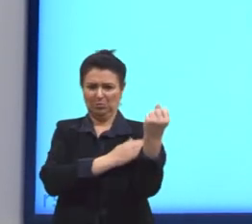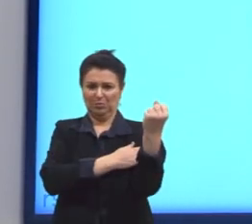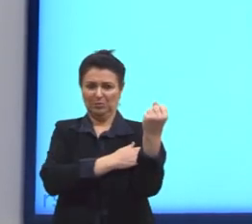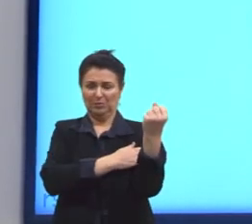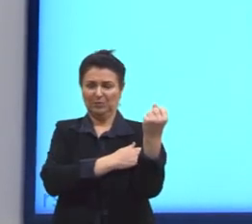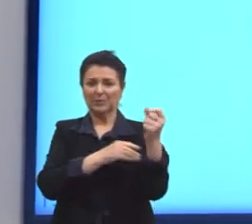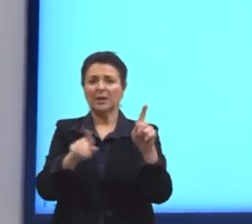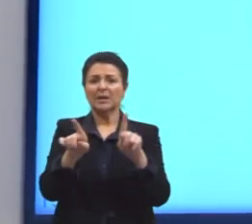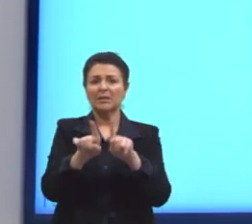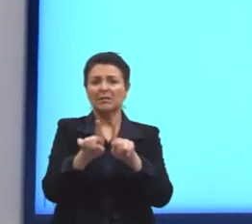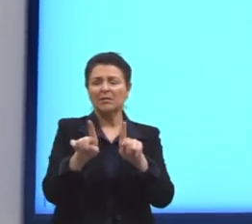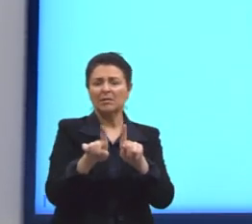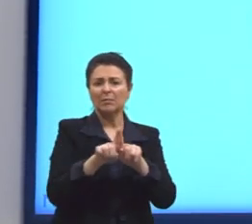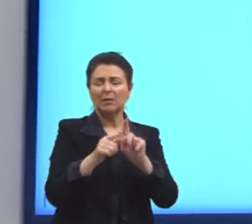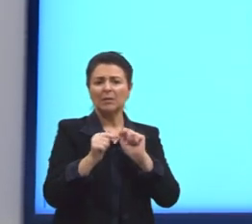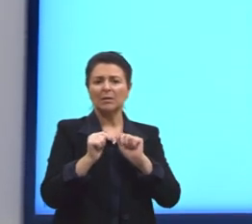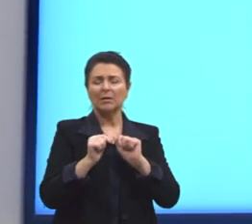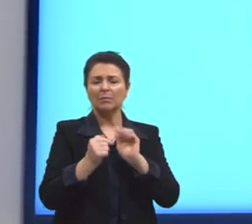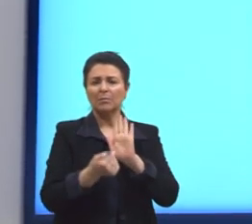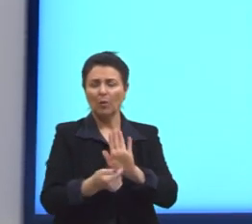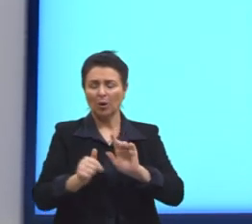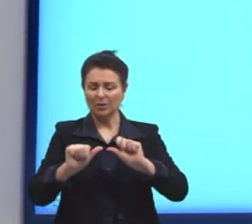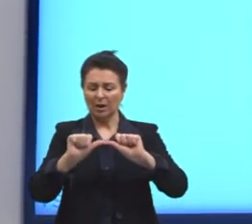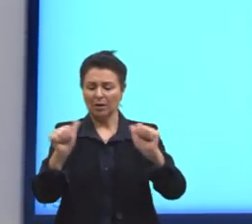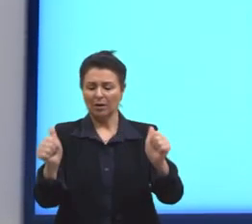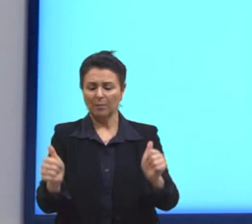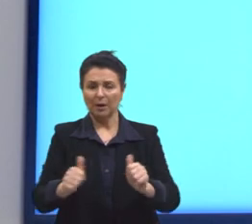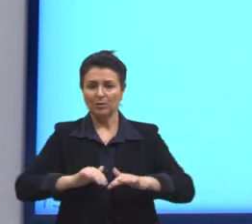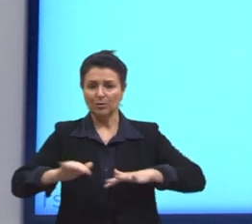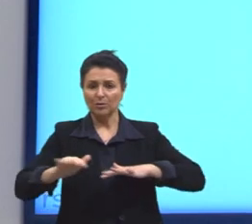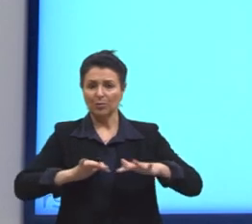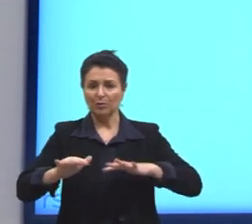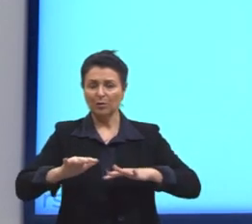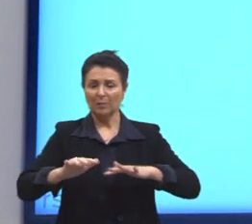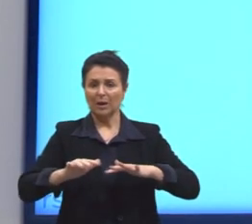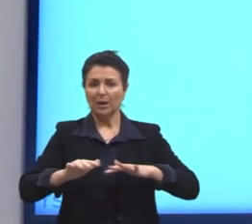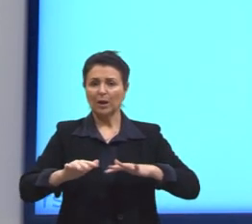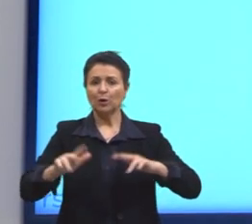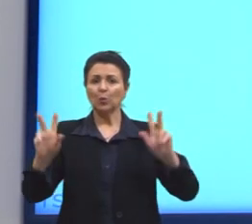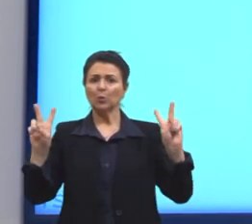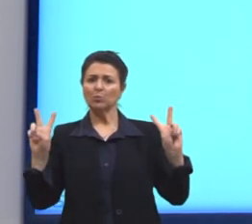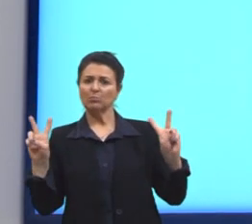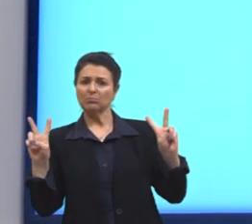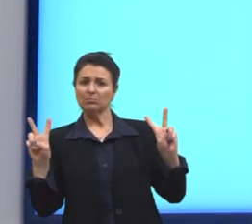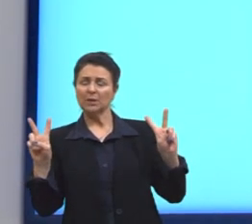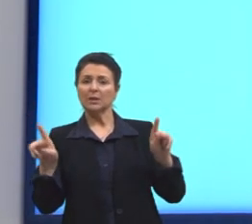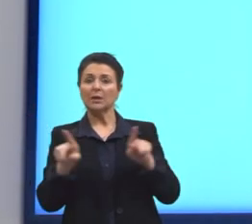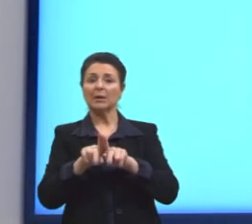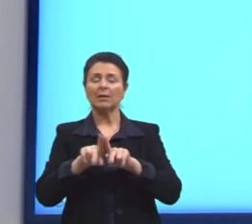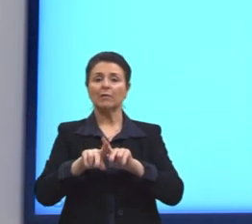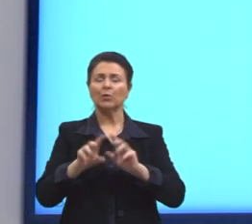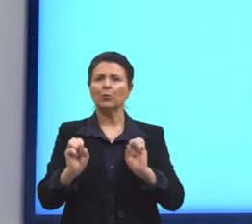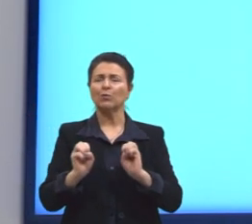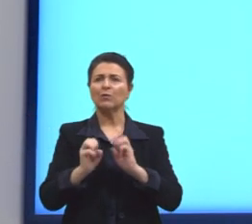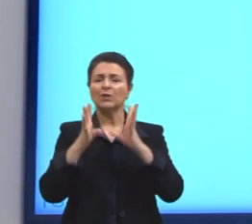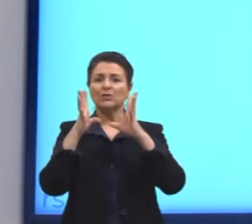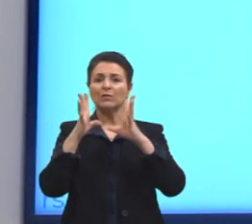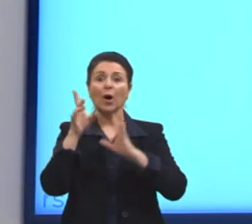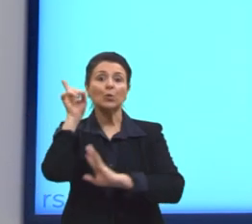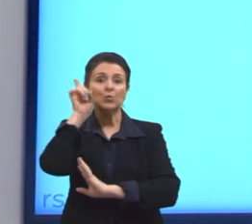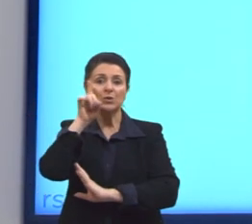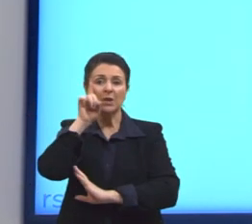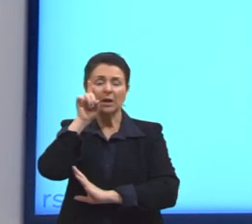trago umas imagens que foi o movimento hippie e o festival de Woodstock. Muito